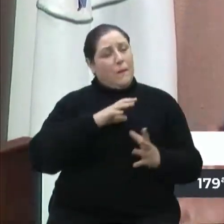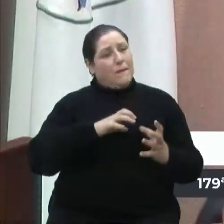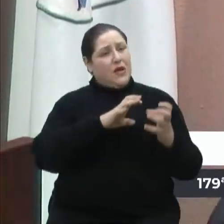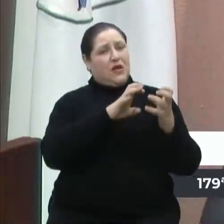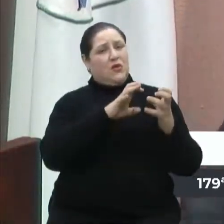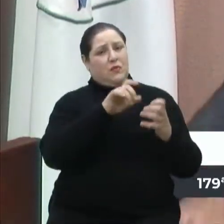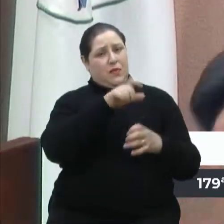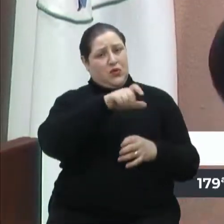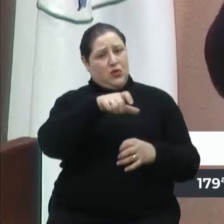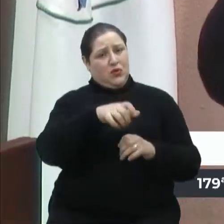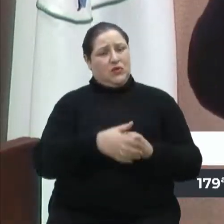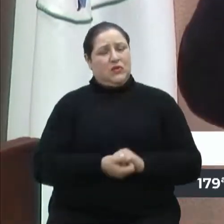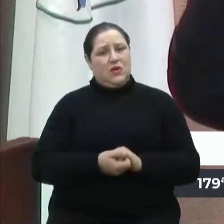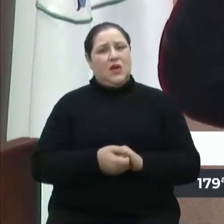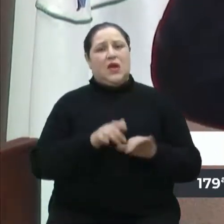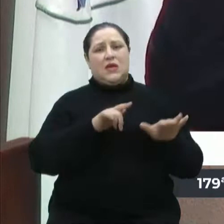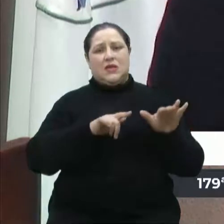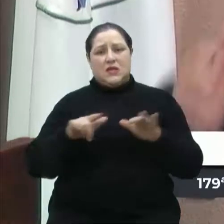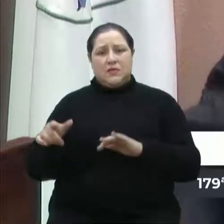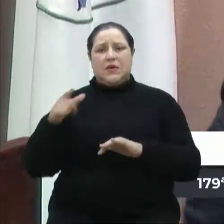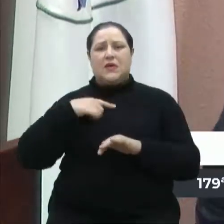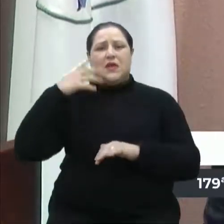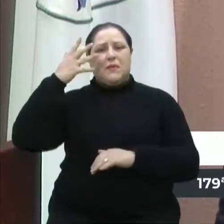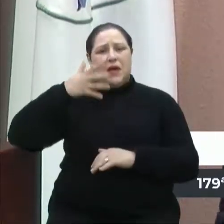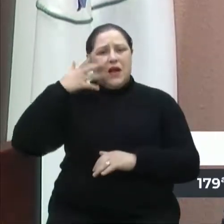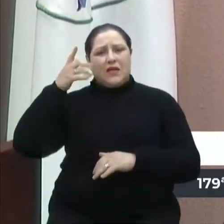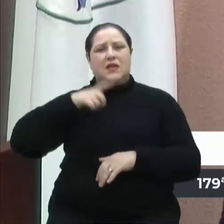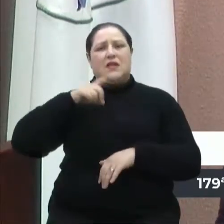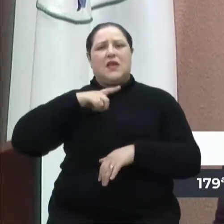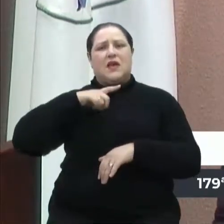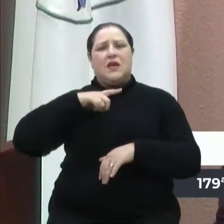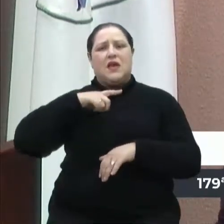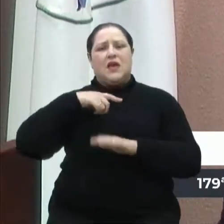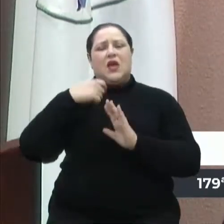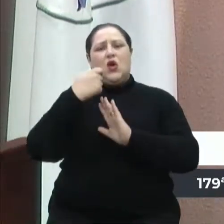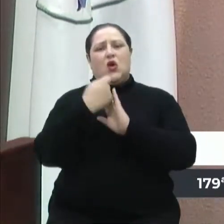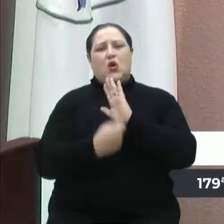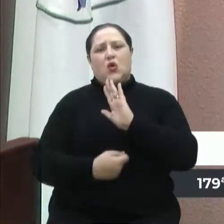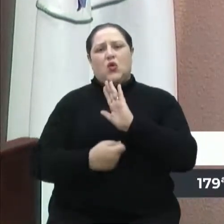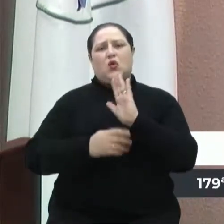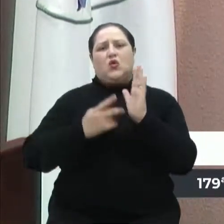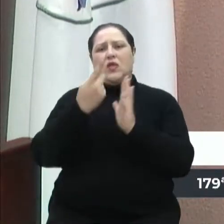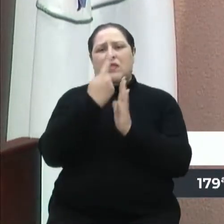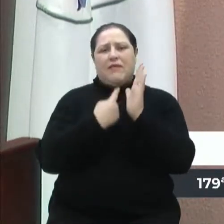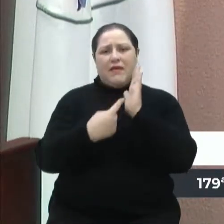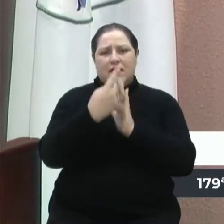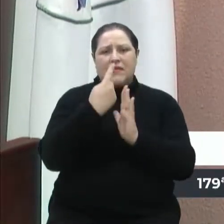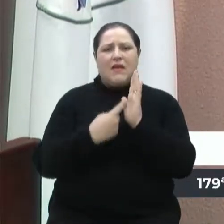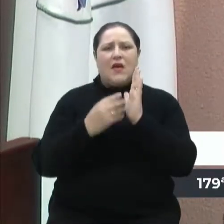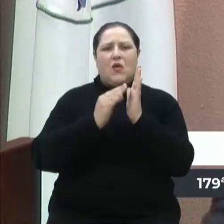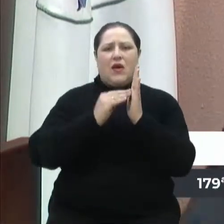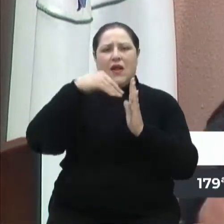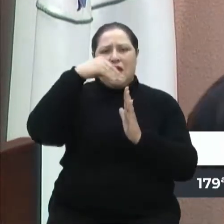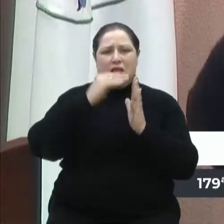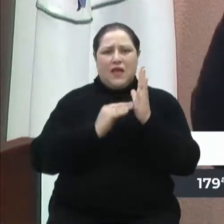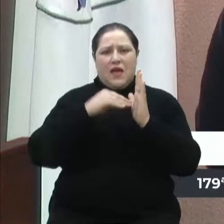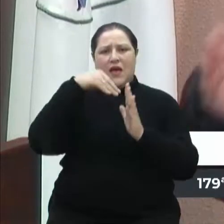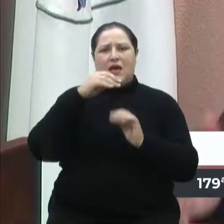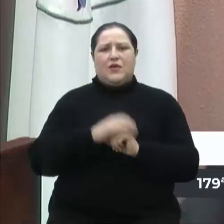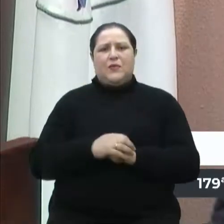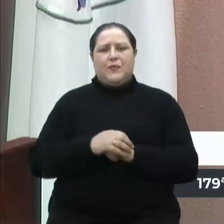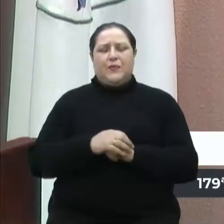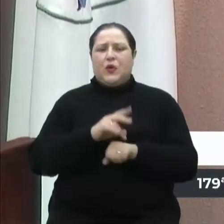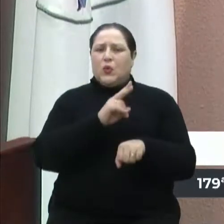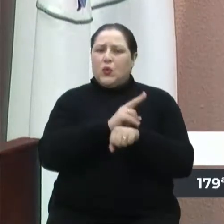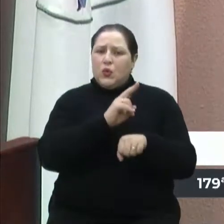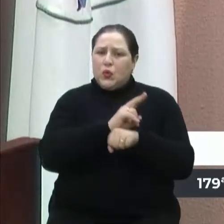palestras, terão concursos de desenhos para os calendários, proteção animal,